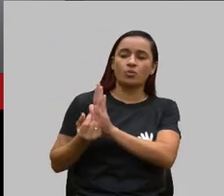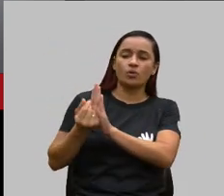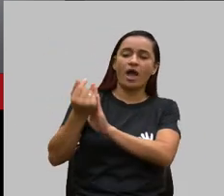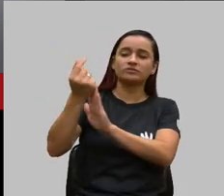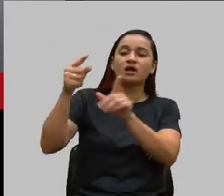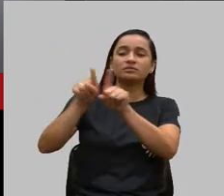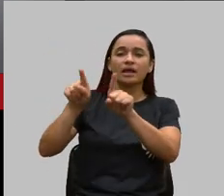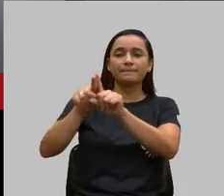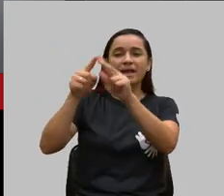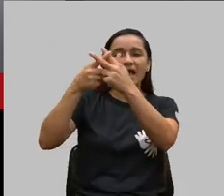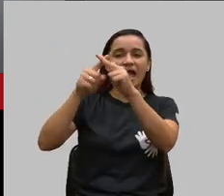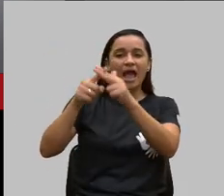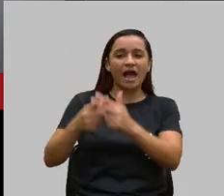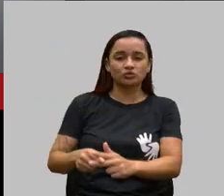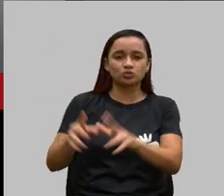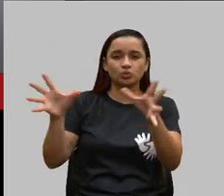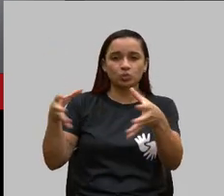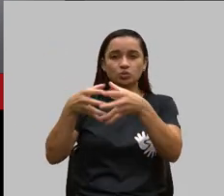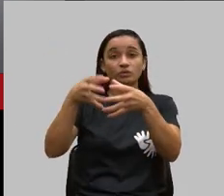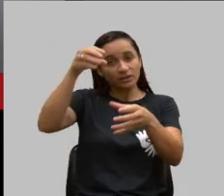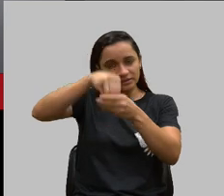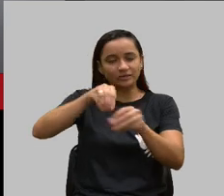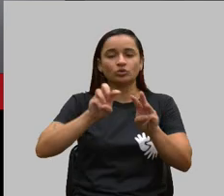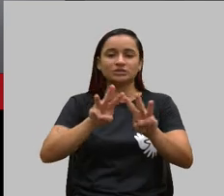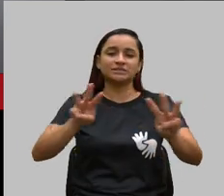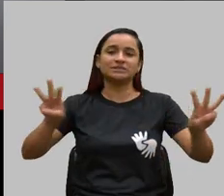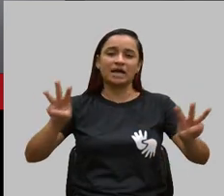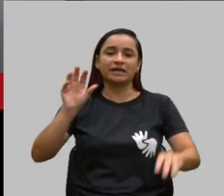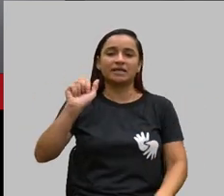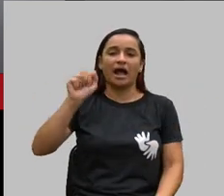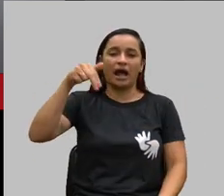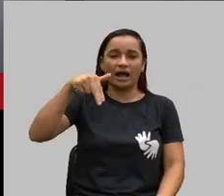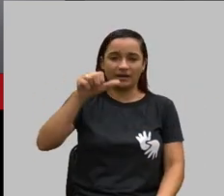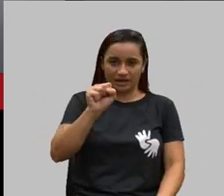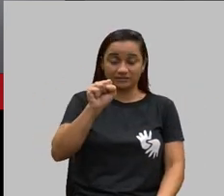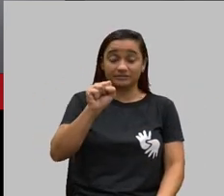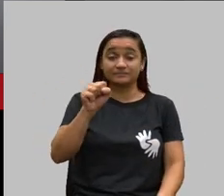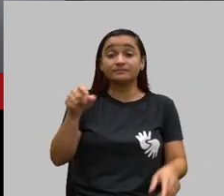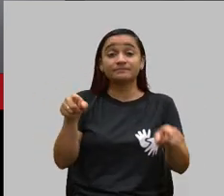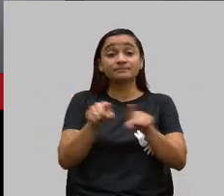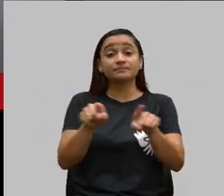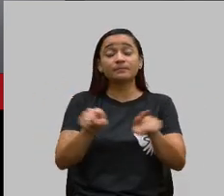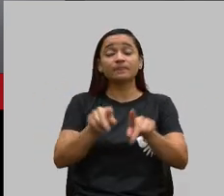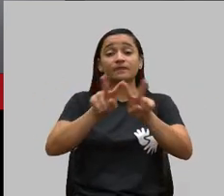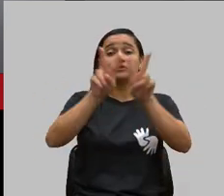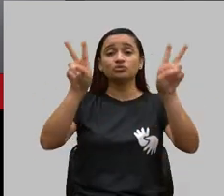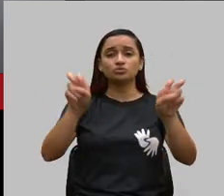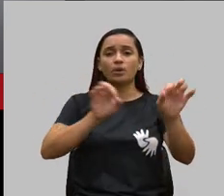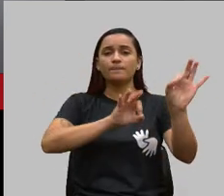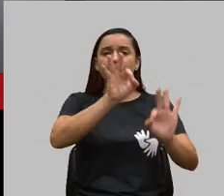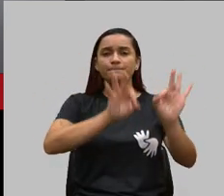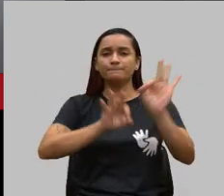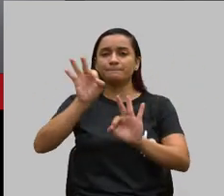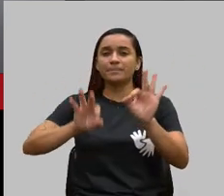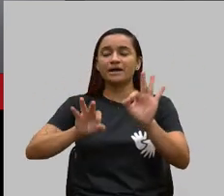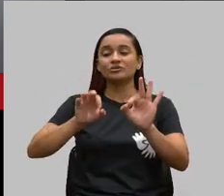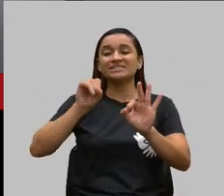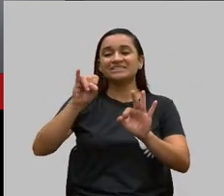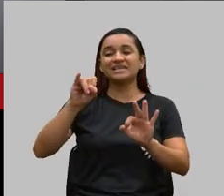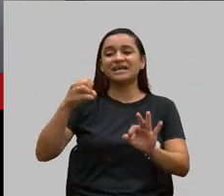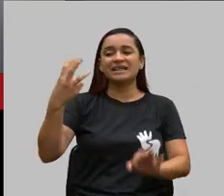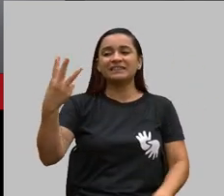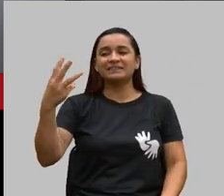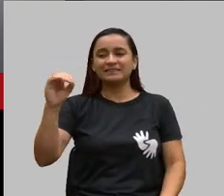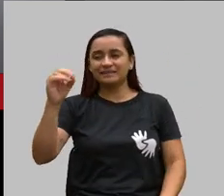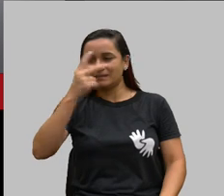coletivo que fica no site da ANS. E também, em relação aos planos com menos de 30 vidas, eles têm um